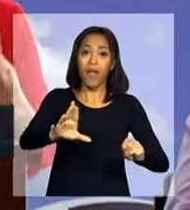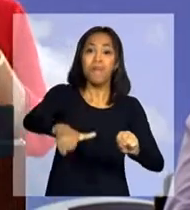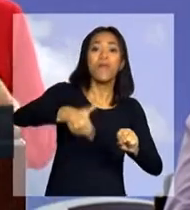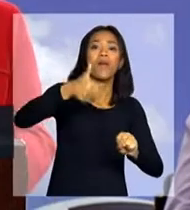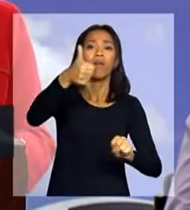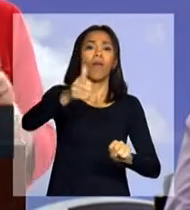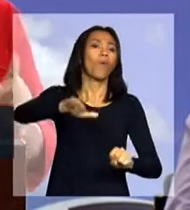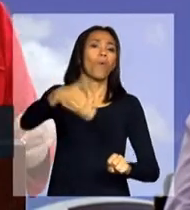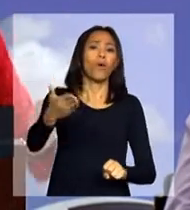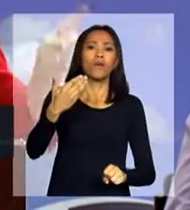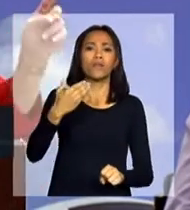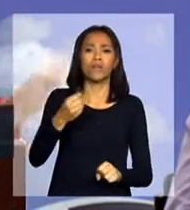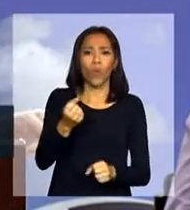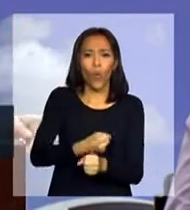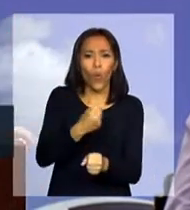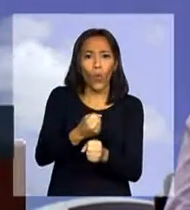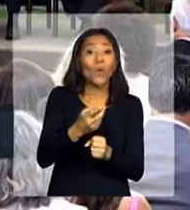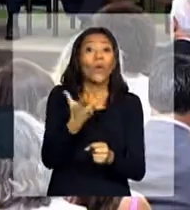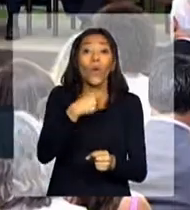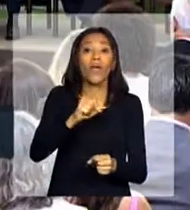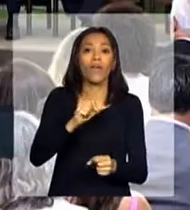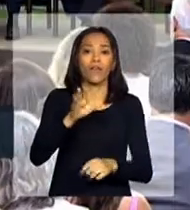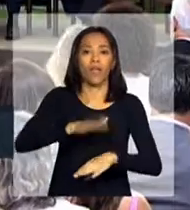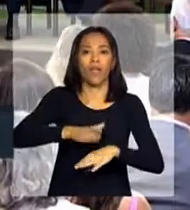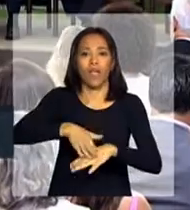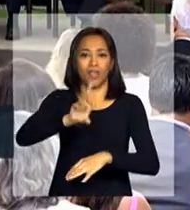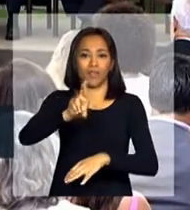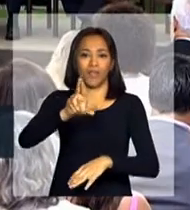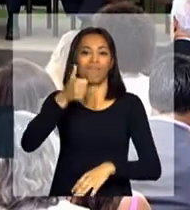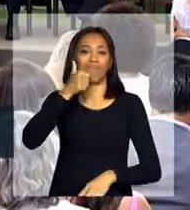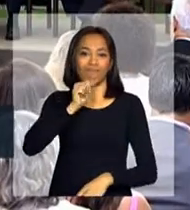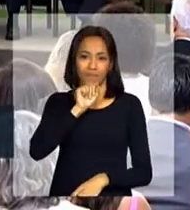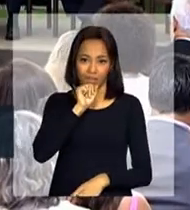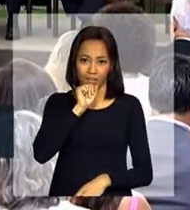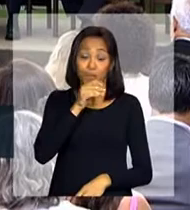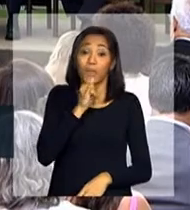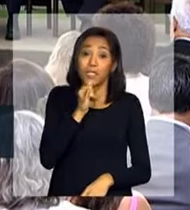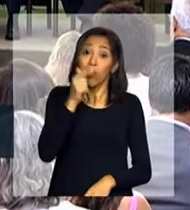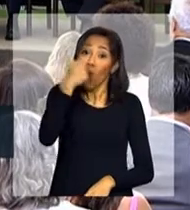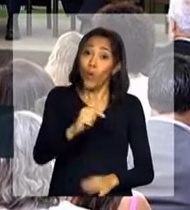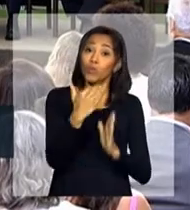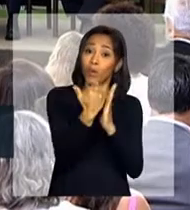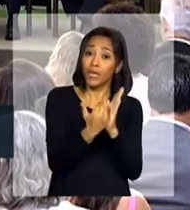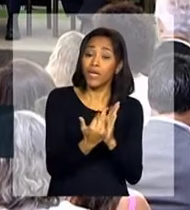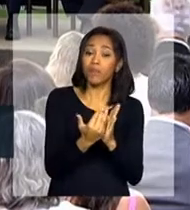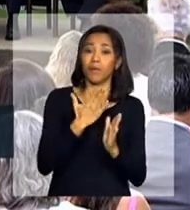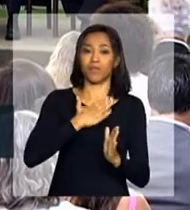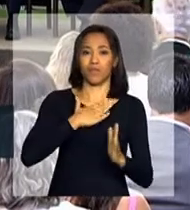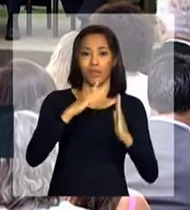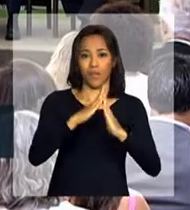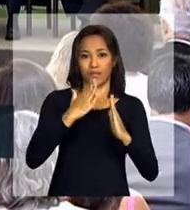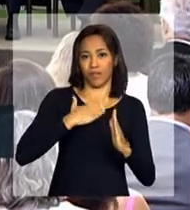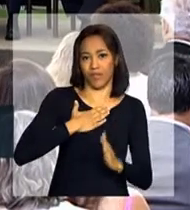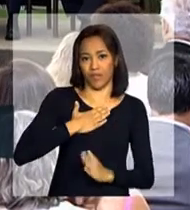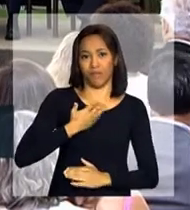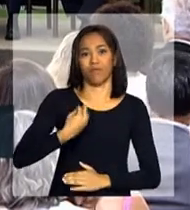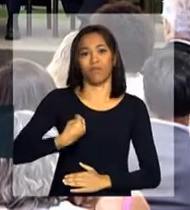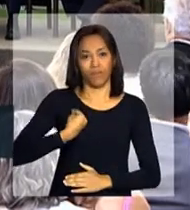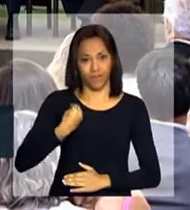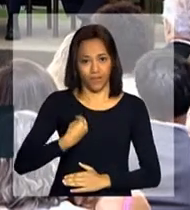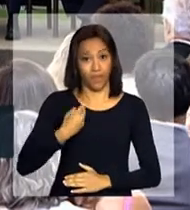construída a partir das mães. O Minha Casa Minha Vida é outro programa que